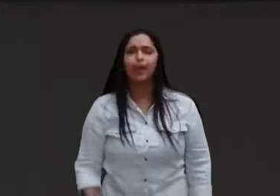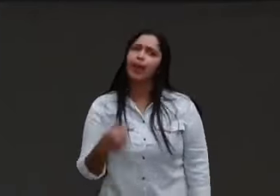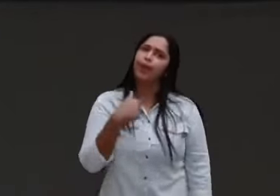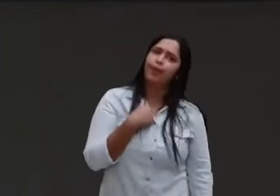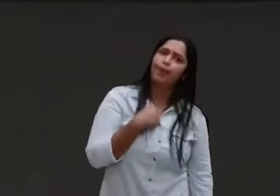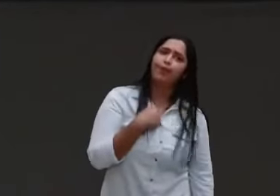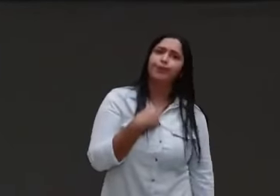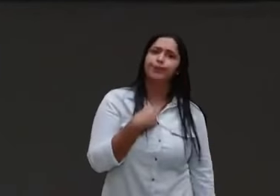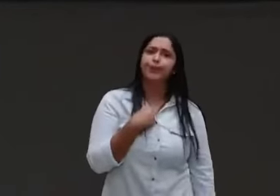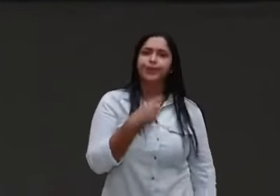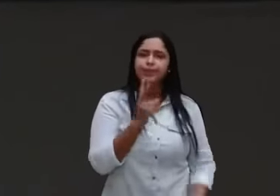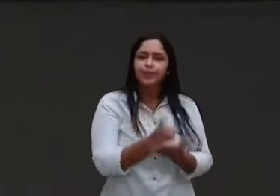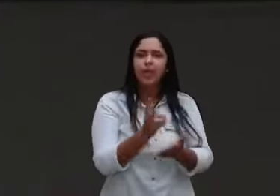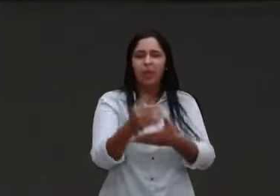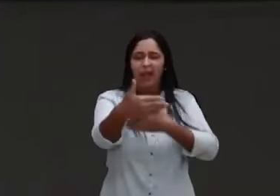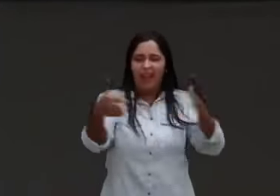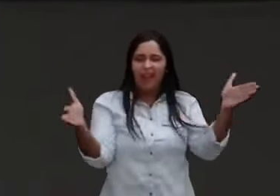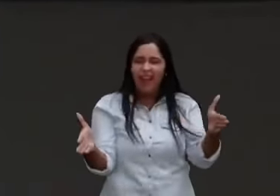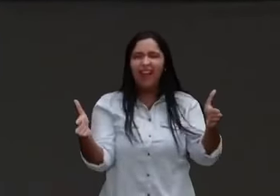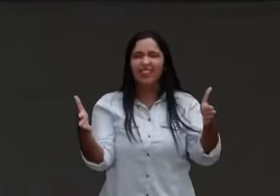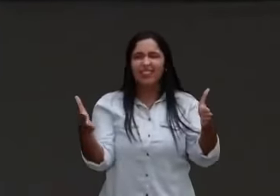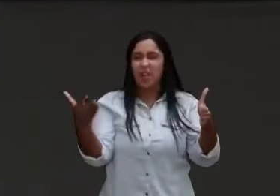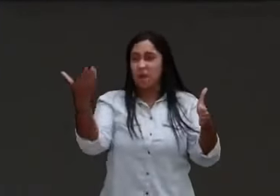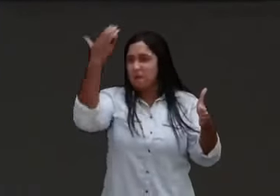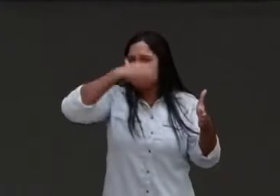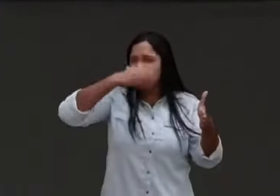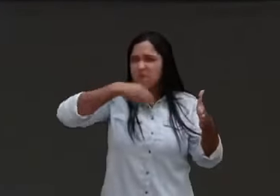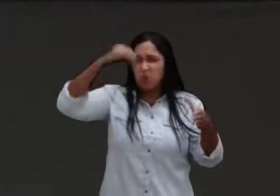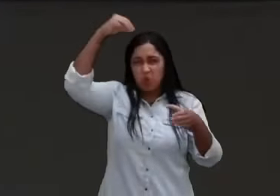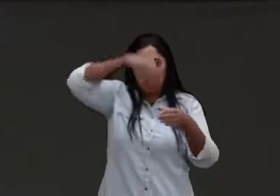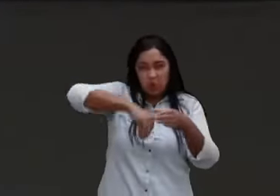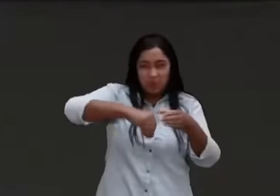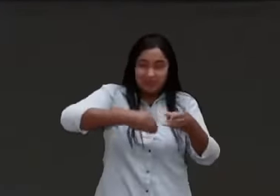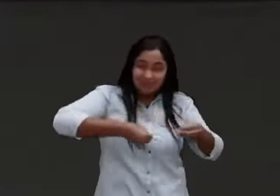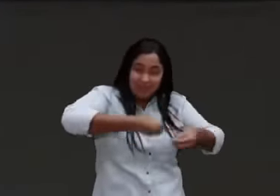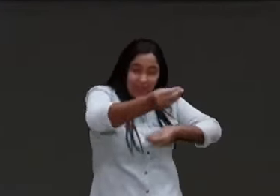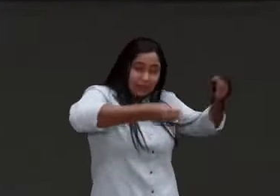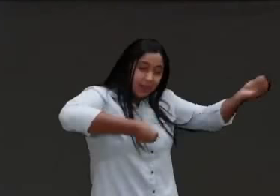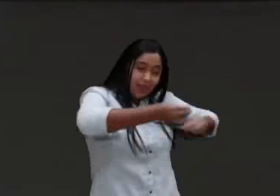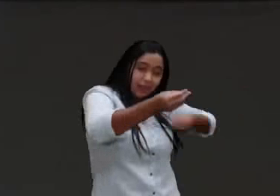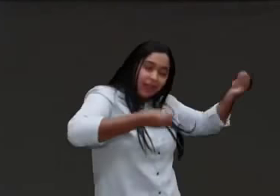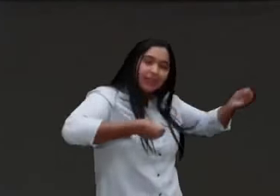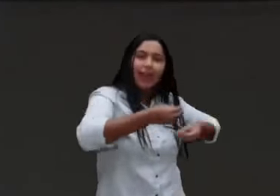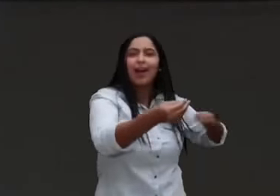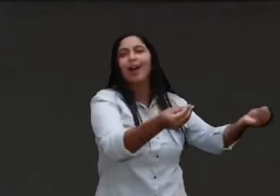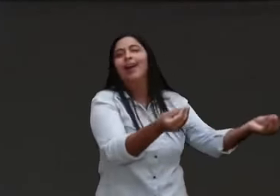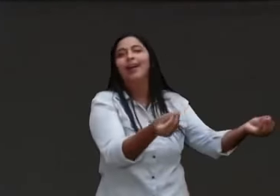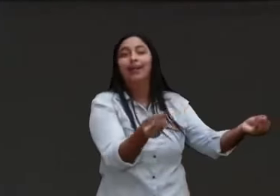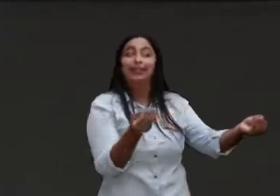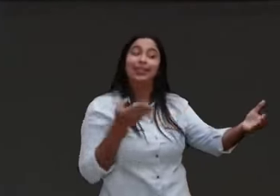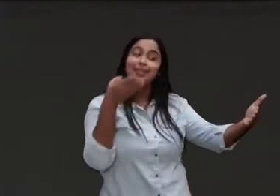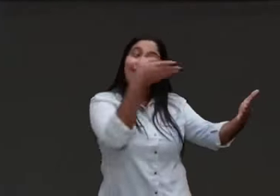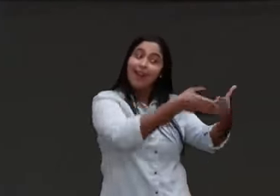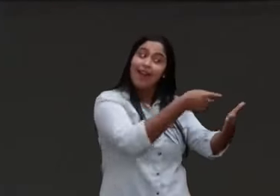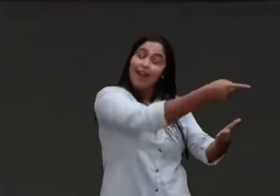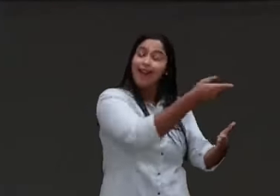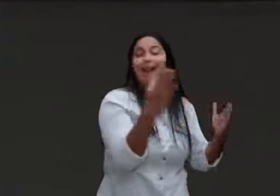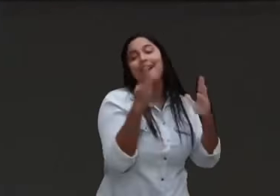um batalhão de fruta, 20 e poucos dias de fruta, outra hora eu mando umas compras,